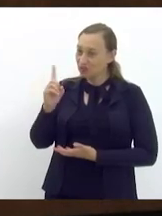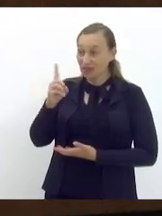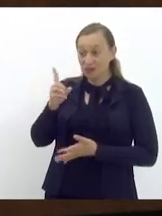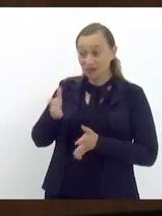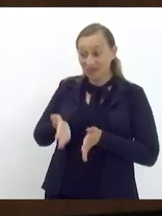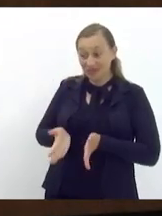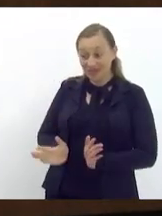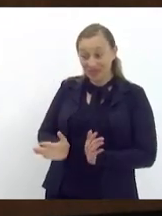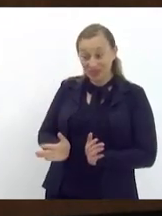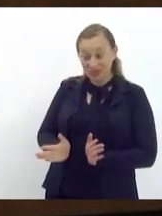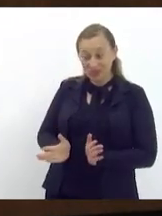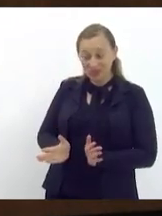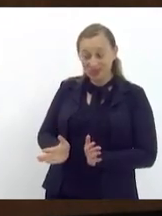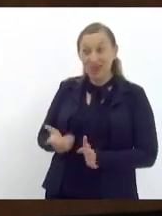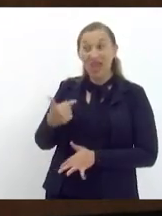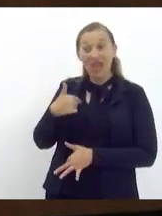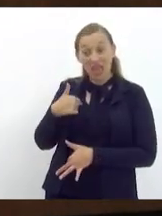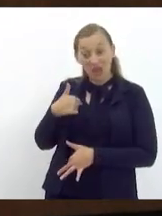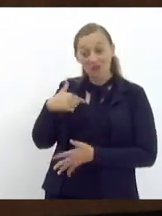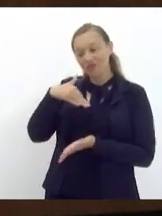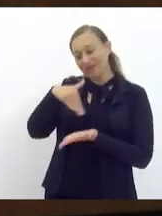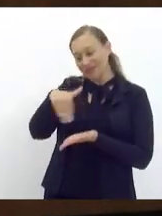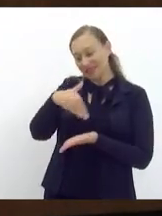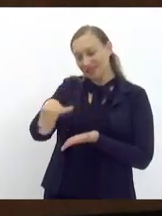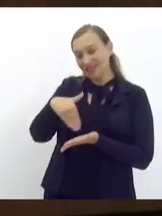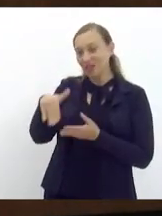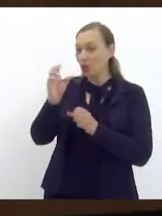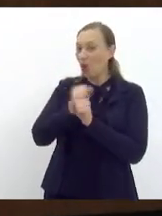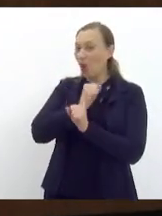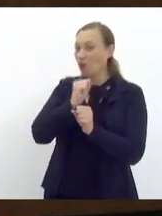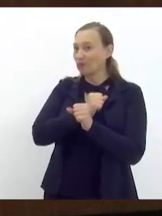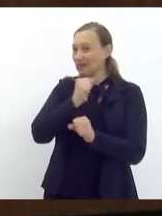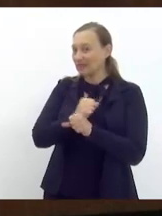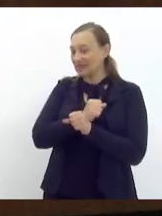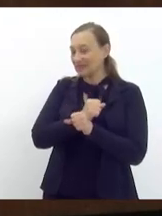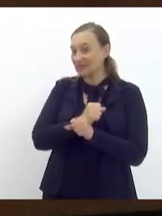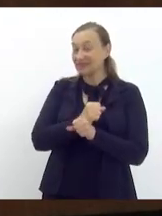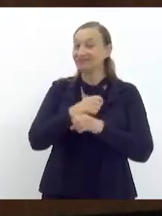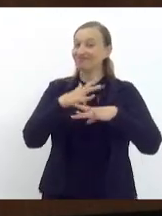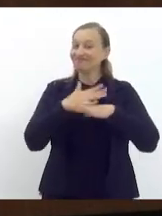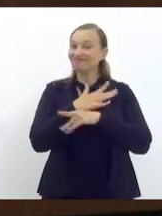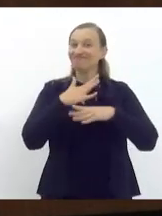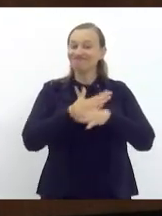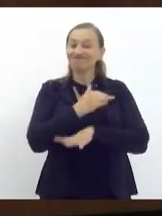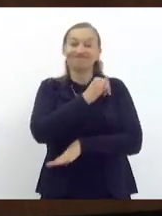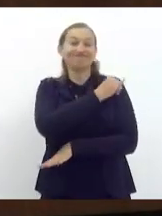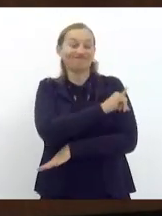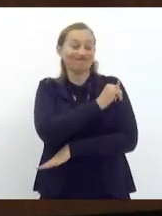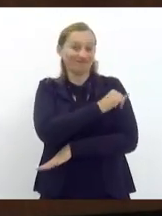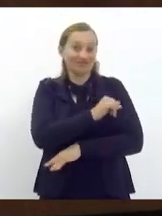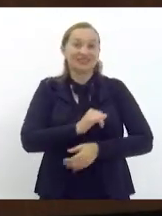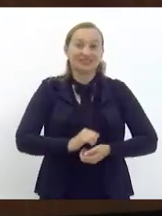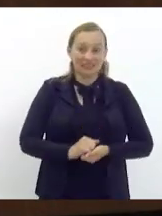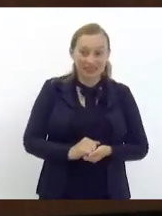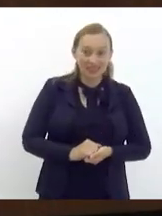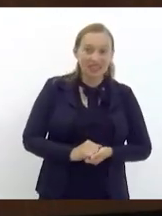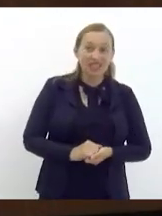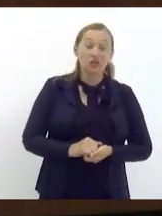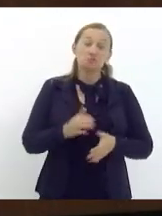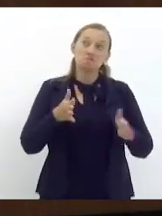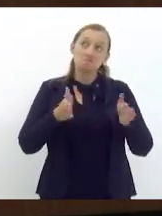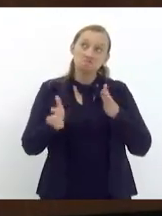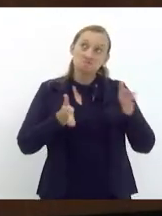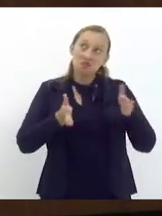e eu era secretário de obras da cidade do Rio de Janeiro. Isto foi no